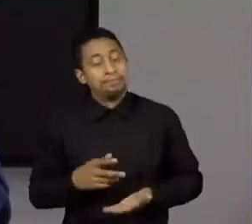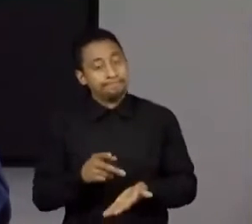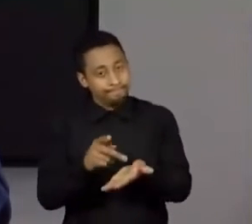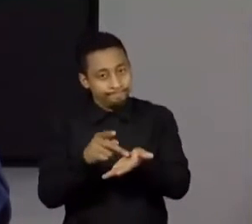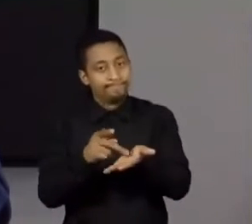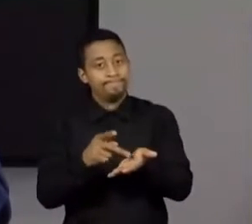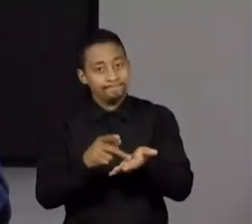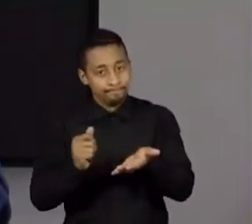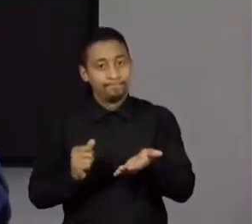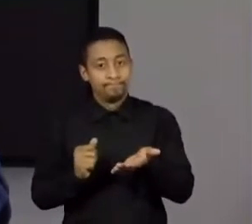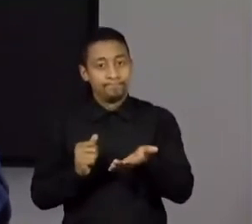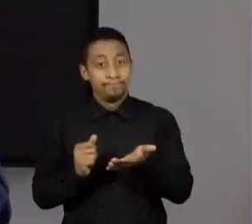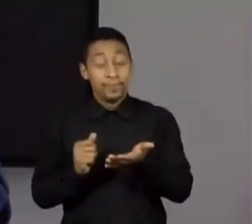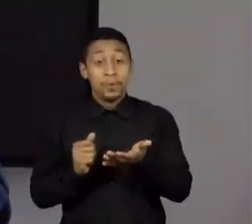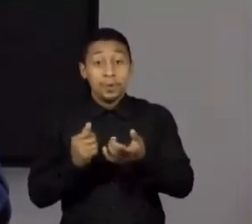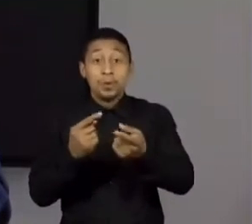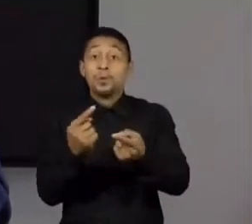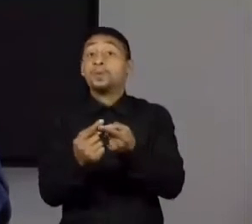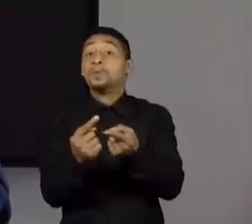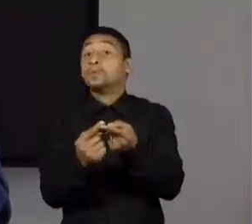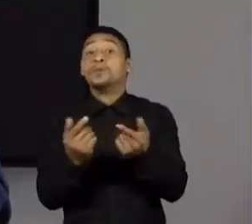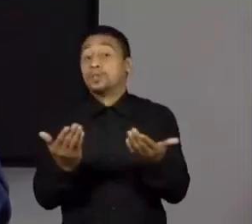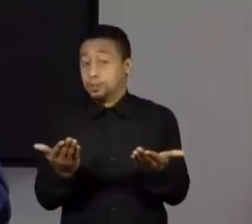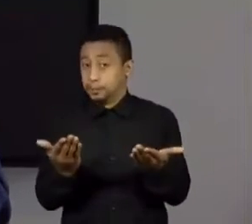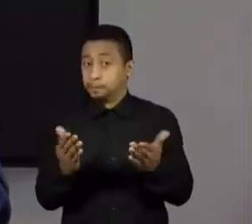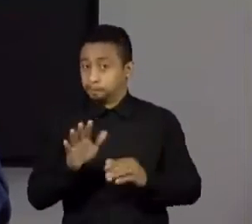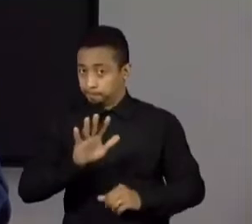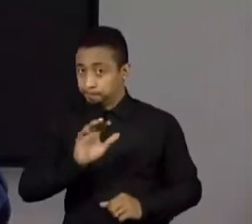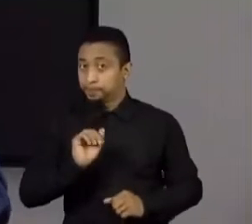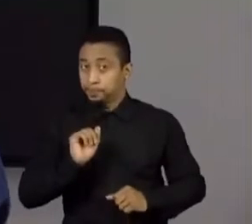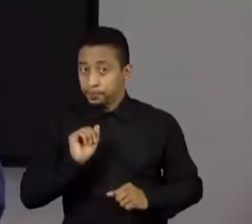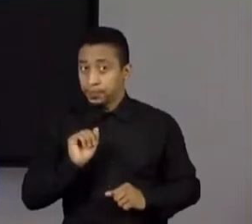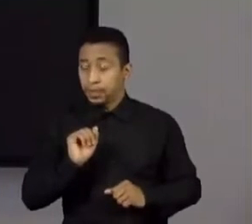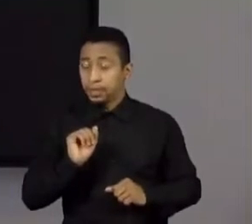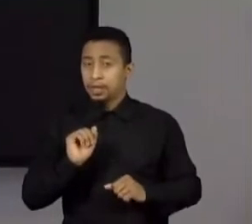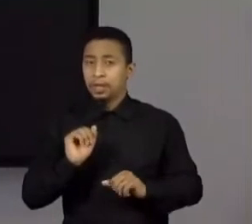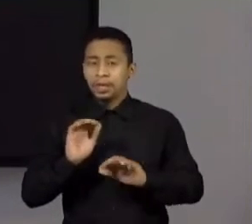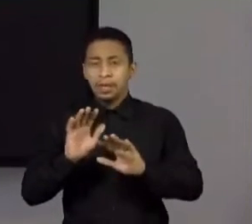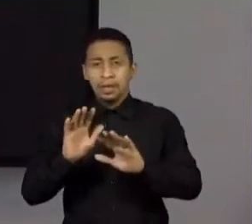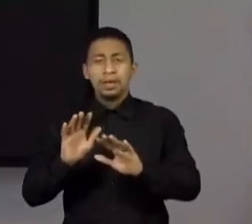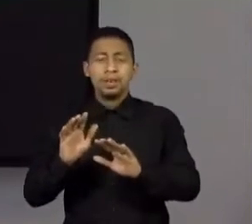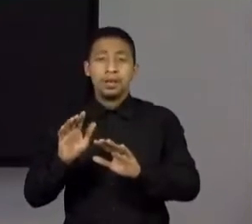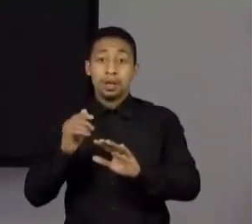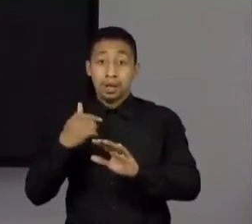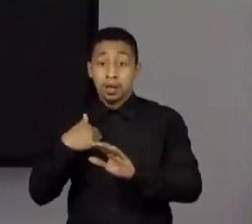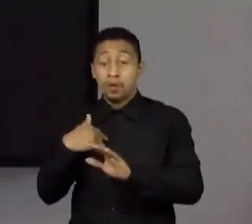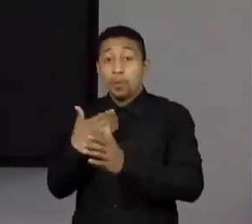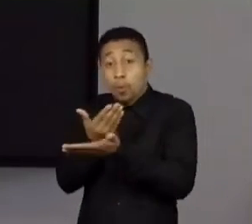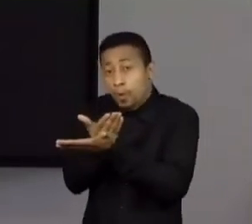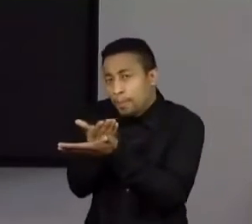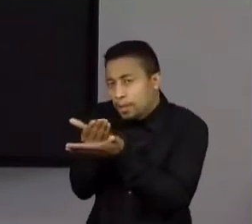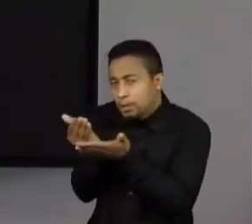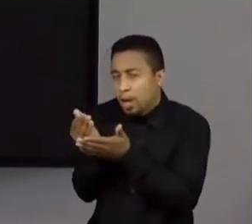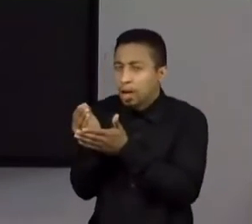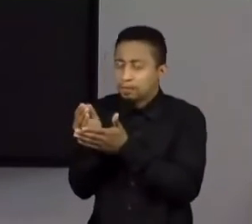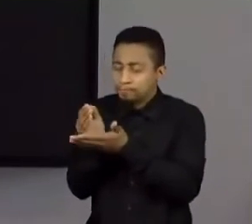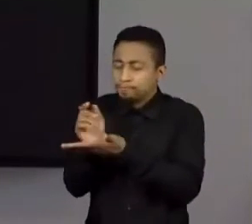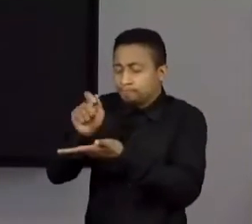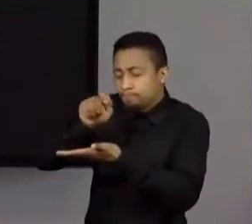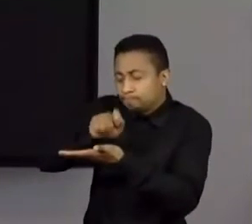porque a gente, por exemplo, quando eu vou fazer uma música